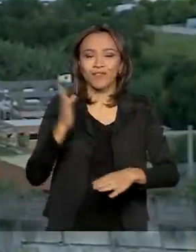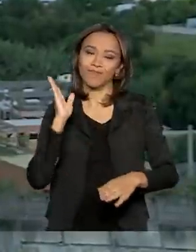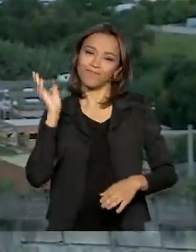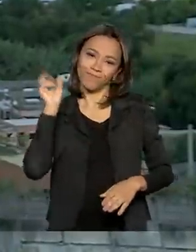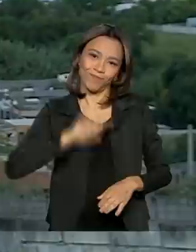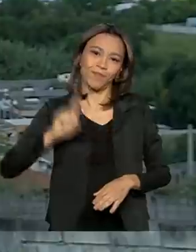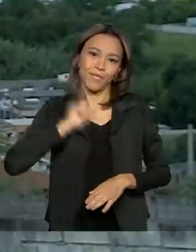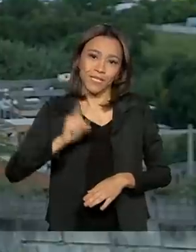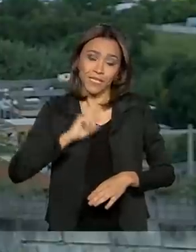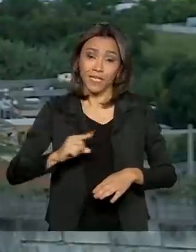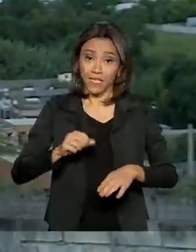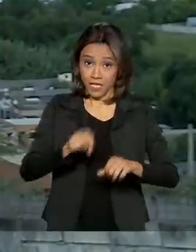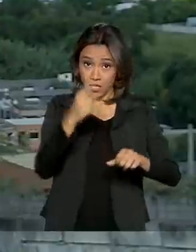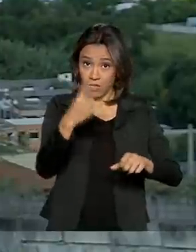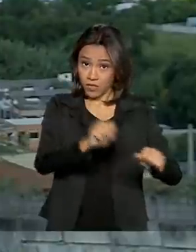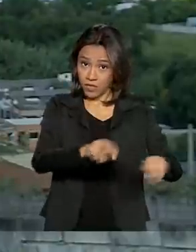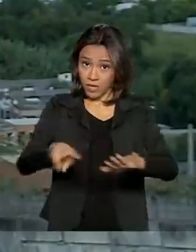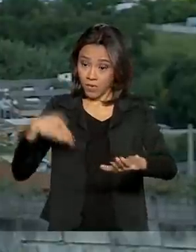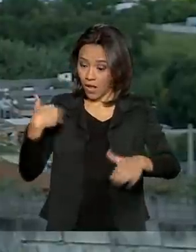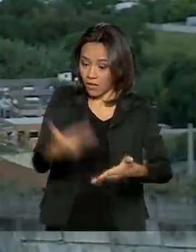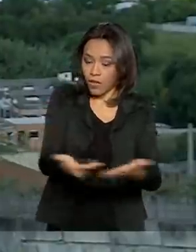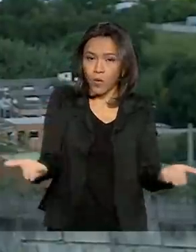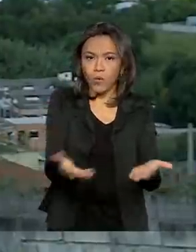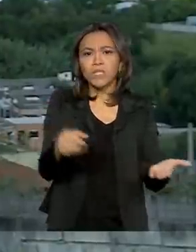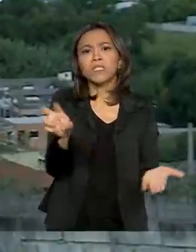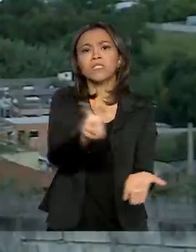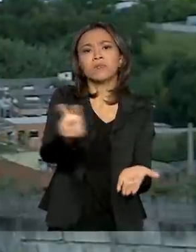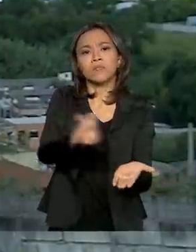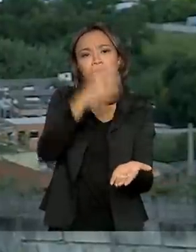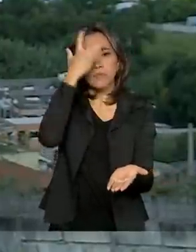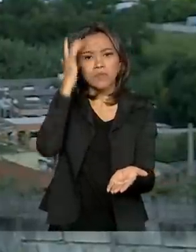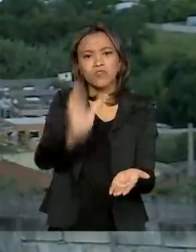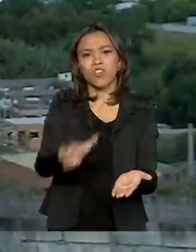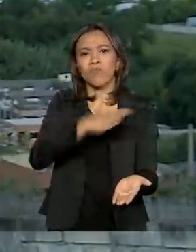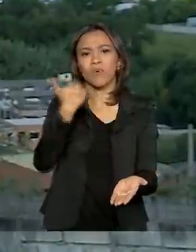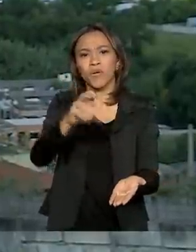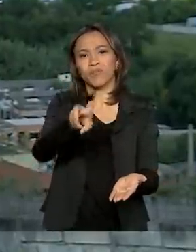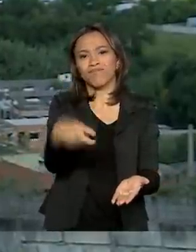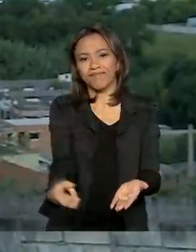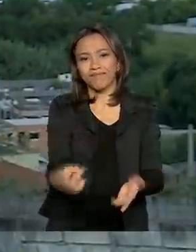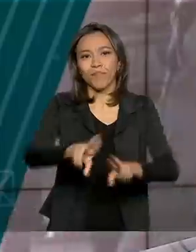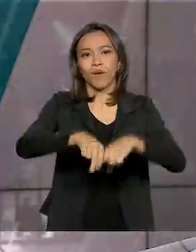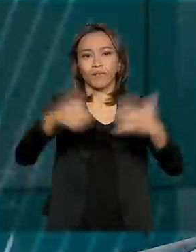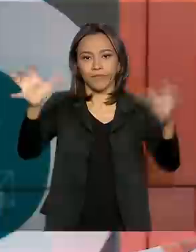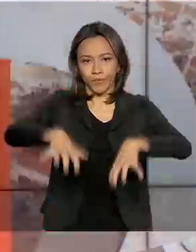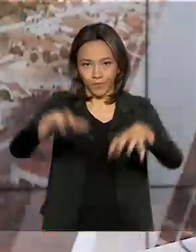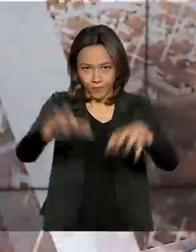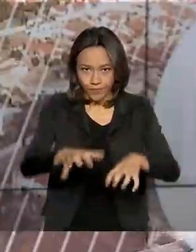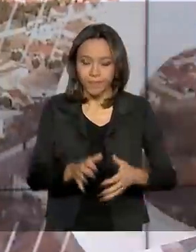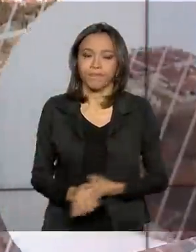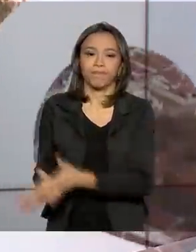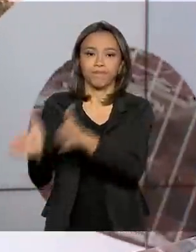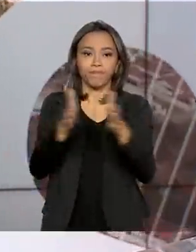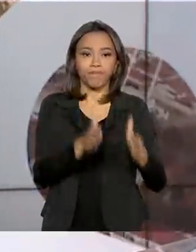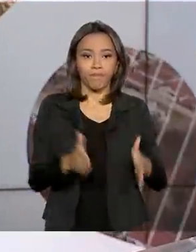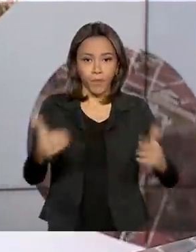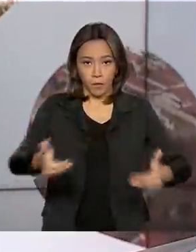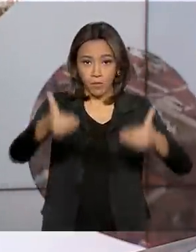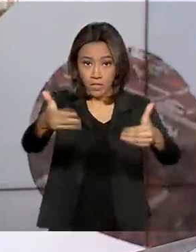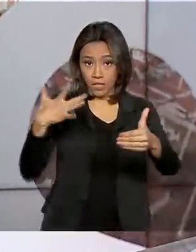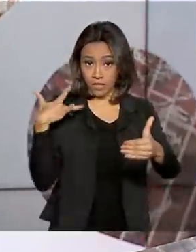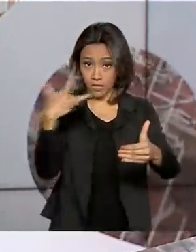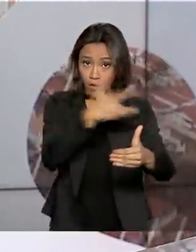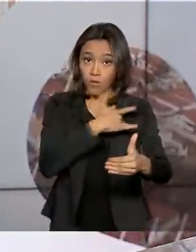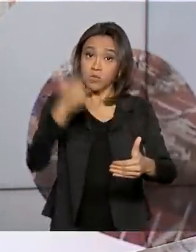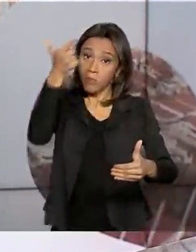passada para cá, pelo menos 55 pessoas morreram por conta das chuvas. E o Ministério da Saúde vai